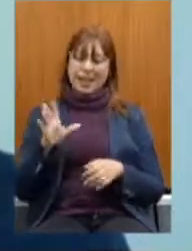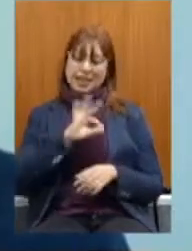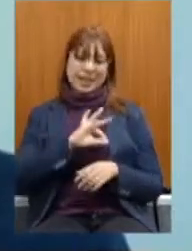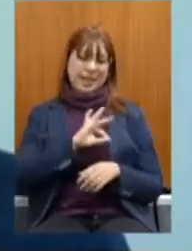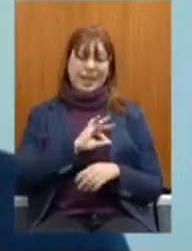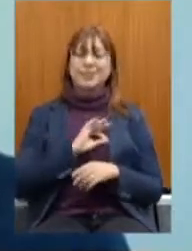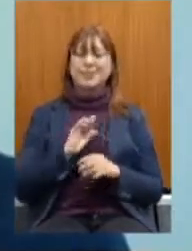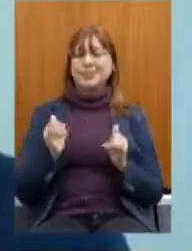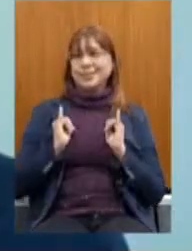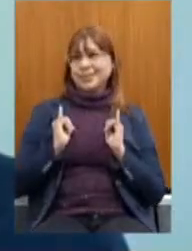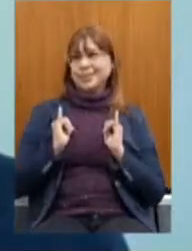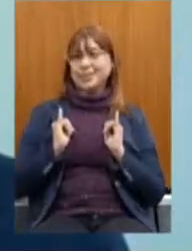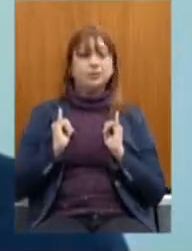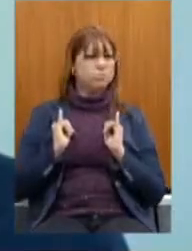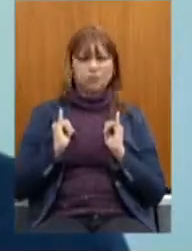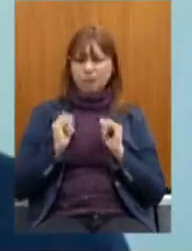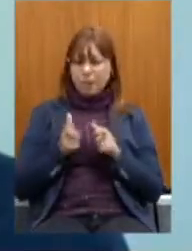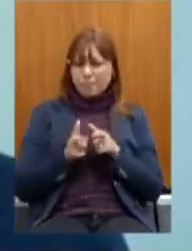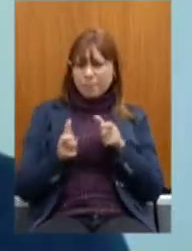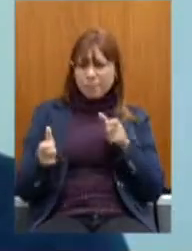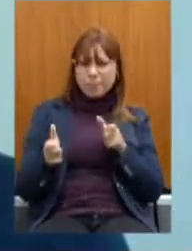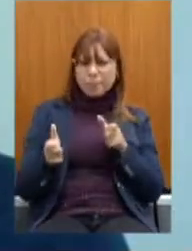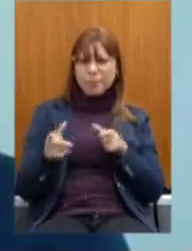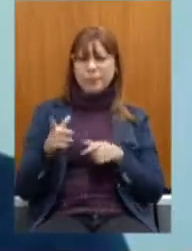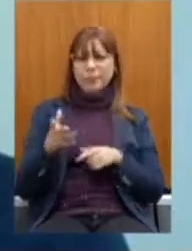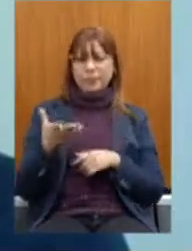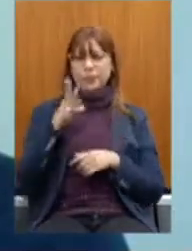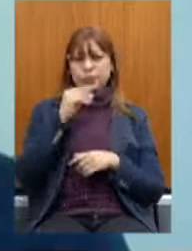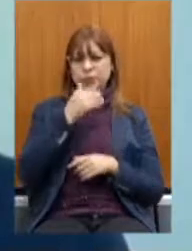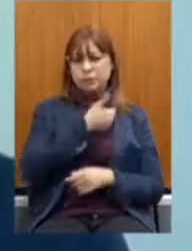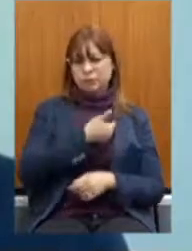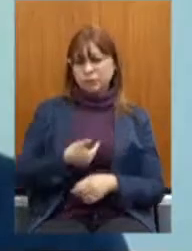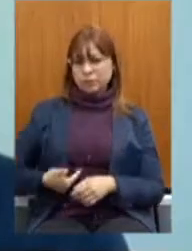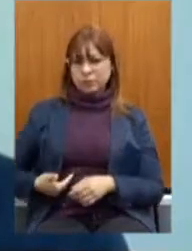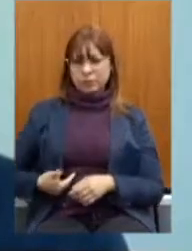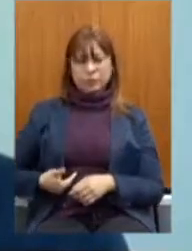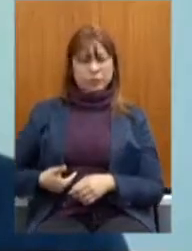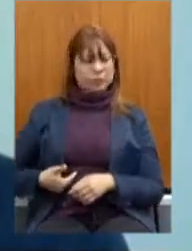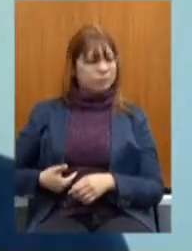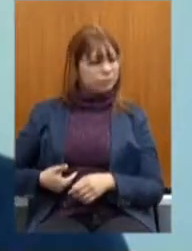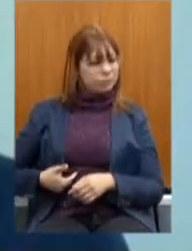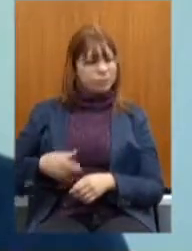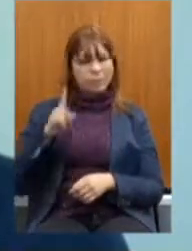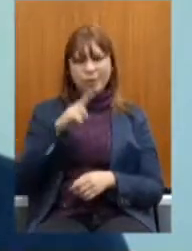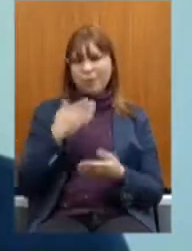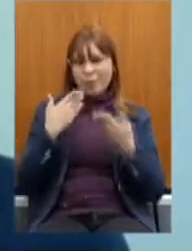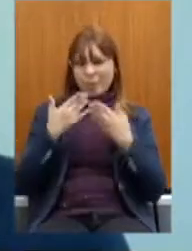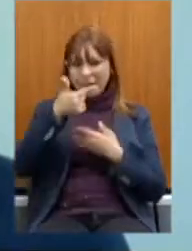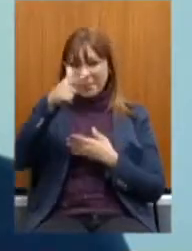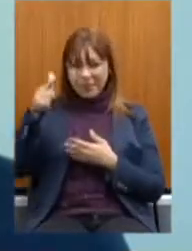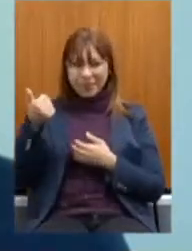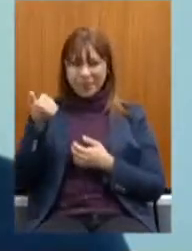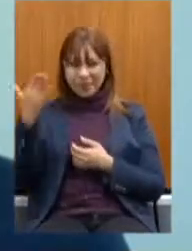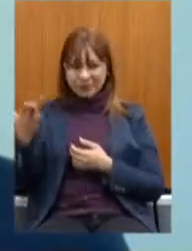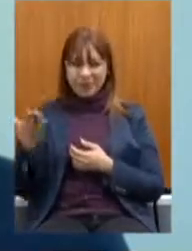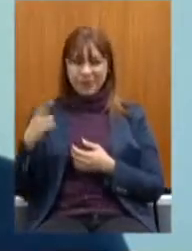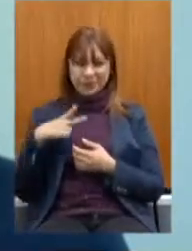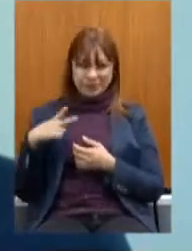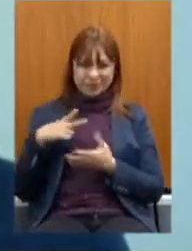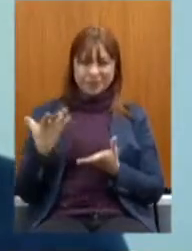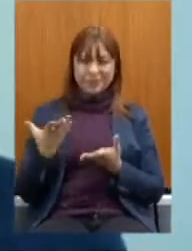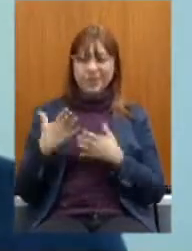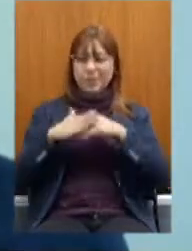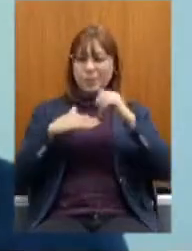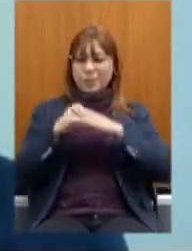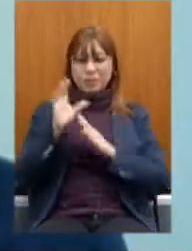salário A grande maioria Dos servidores Os salários São extremamente Abaixo da linha De mercado Que cada